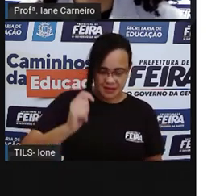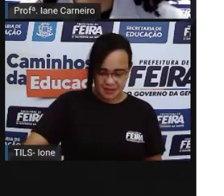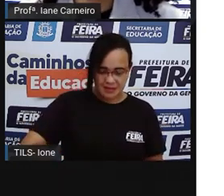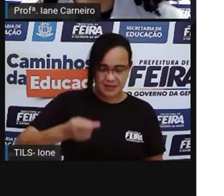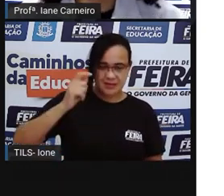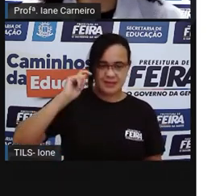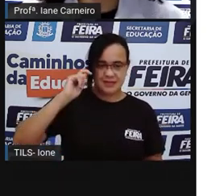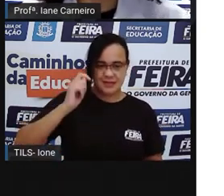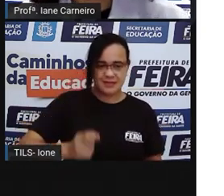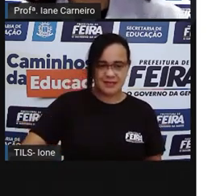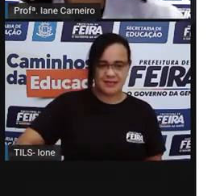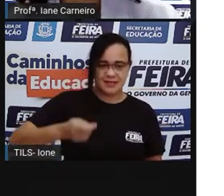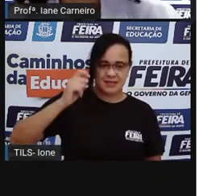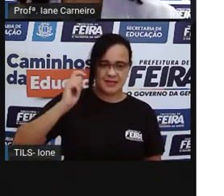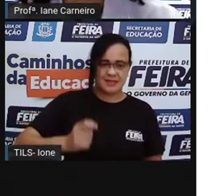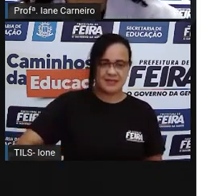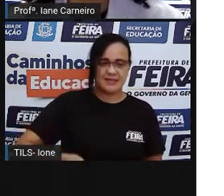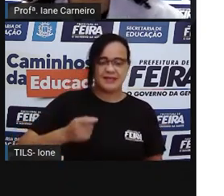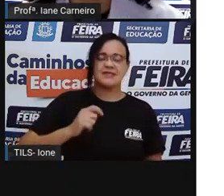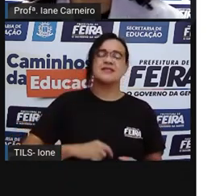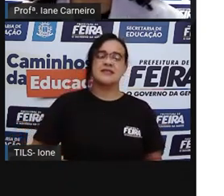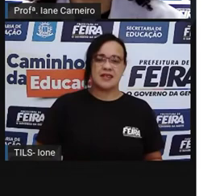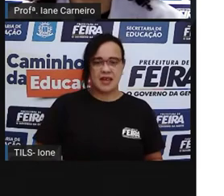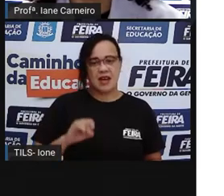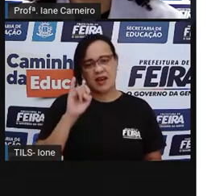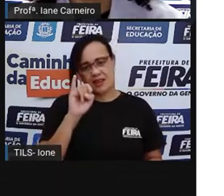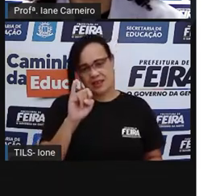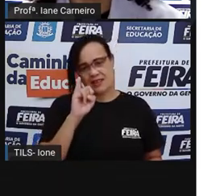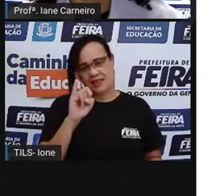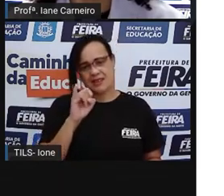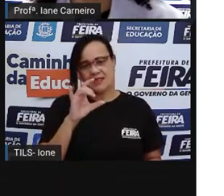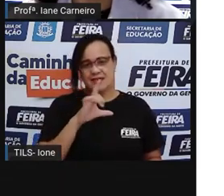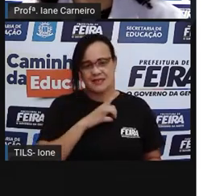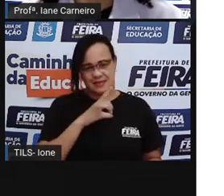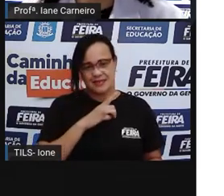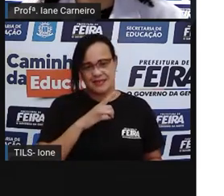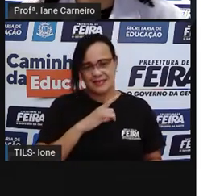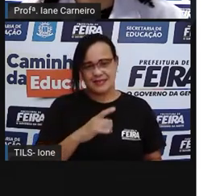Iô, iô. É o único que tem a letra I, né? É esse aqui. Iô, iô.